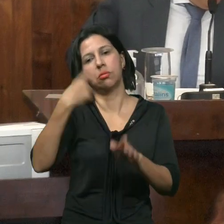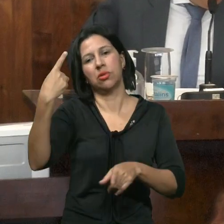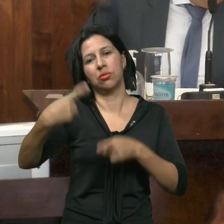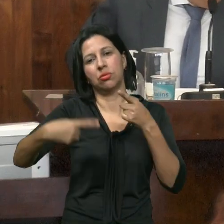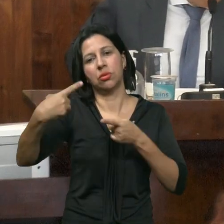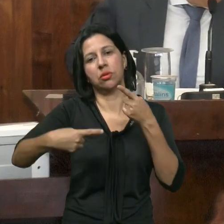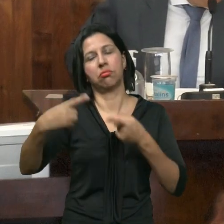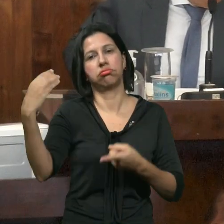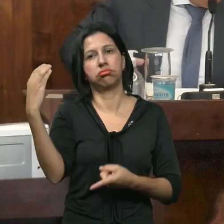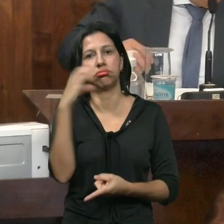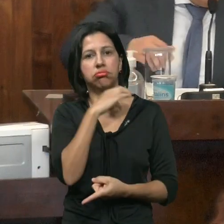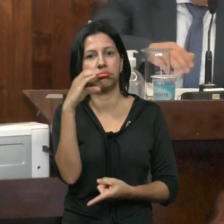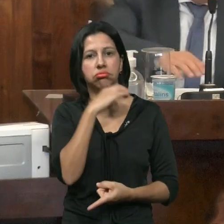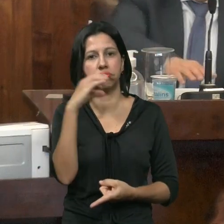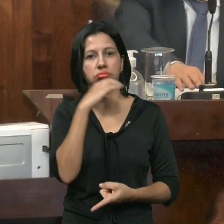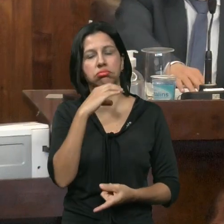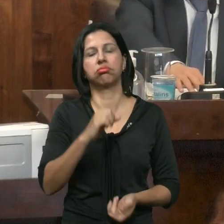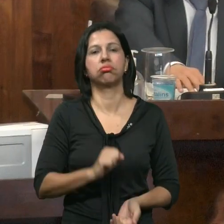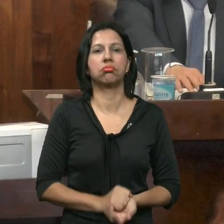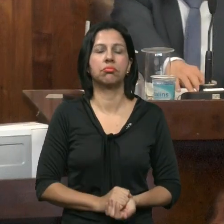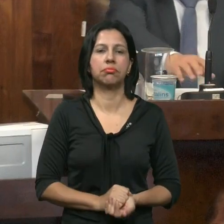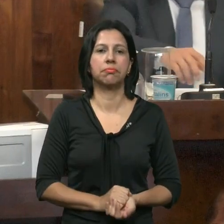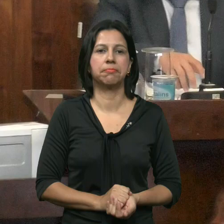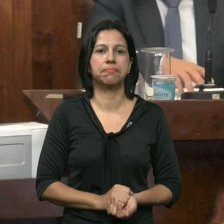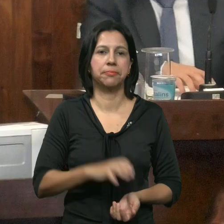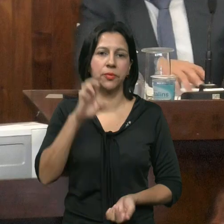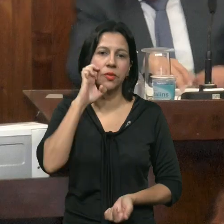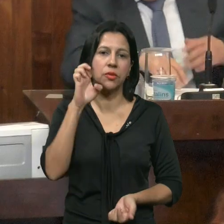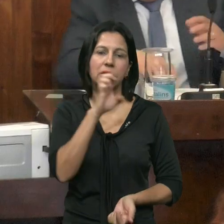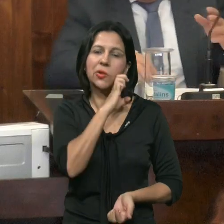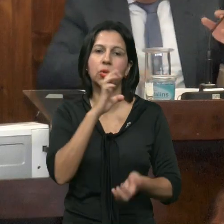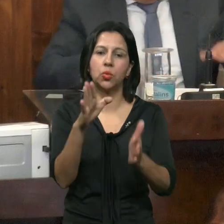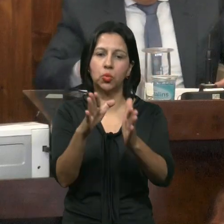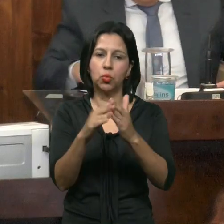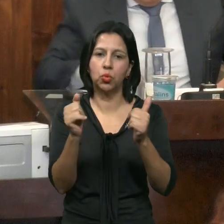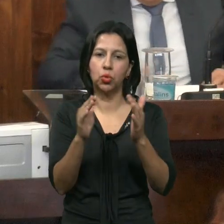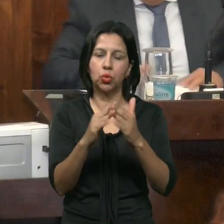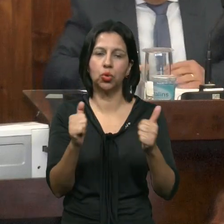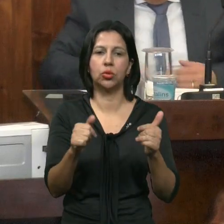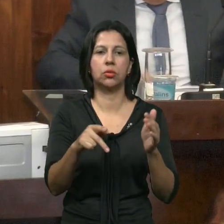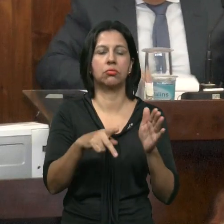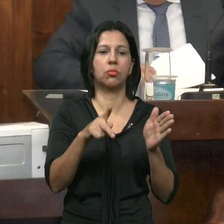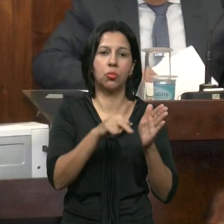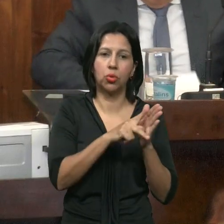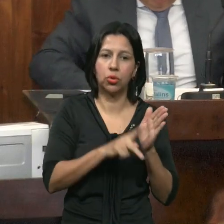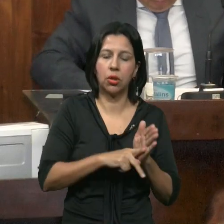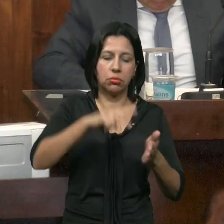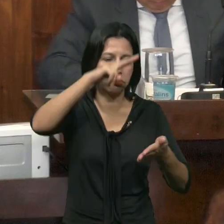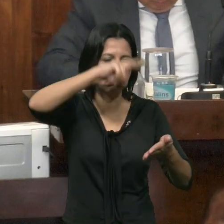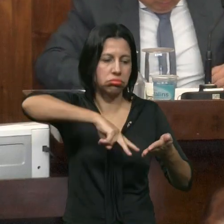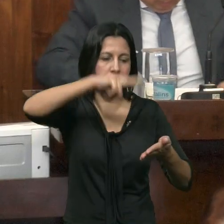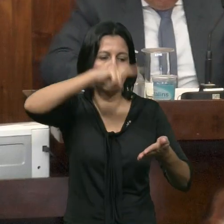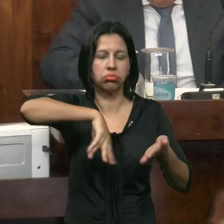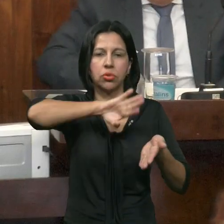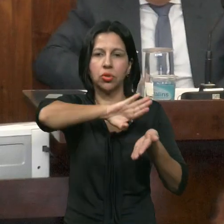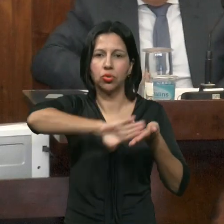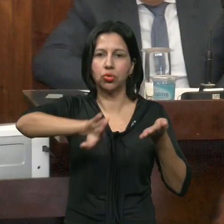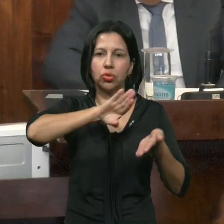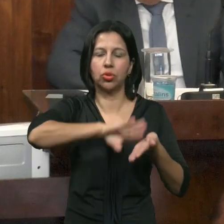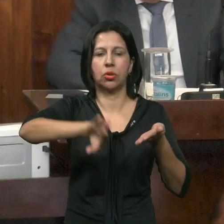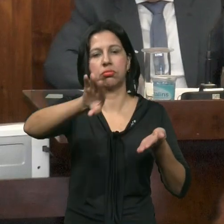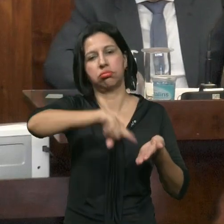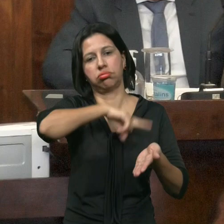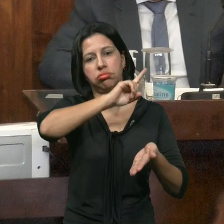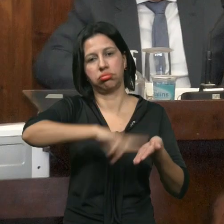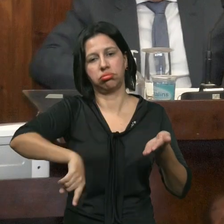vista a urgência e a relevância da matéria O vereador Doutor Elia Jeca Solicita em requerimento verbal A dispensa da leitura dos projetos Seus artigos, suas